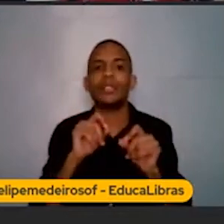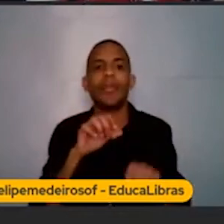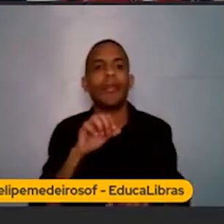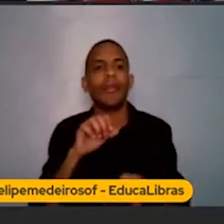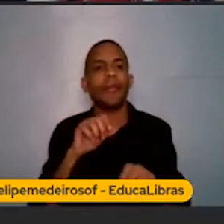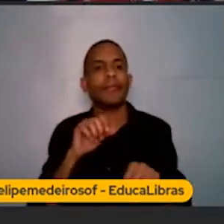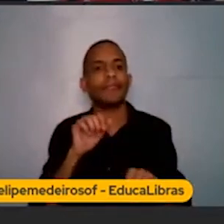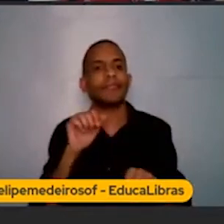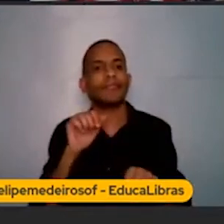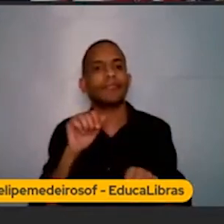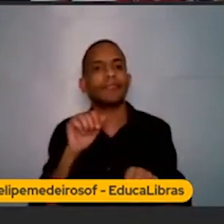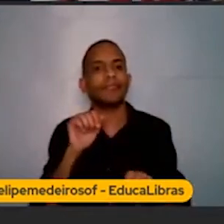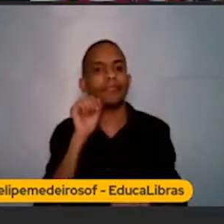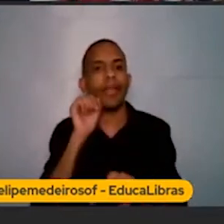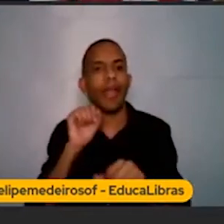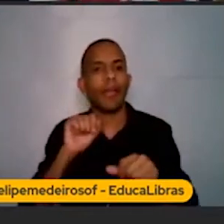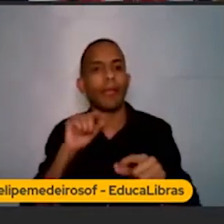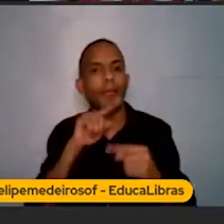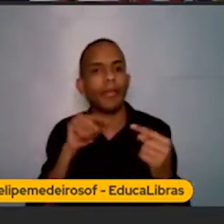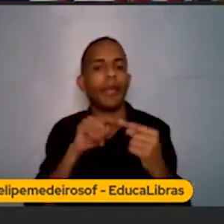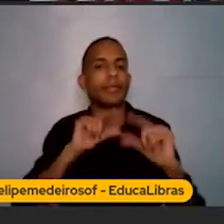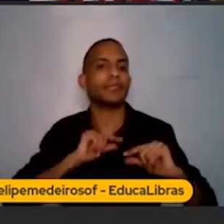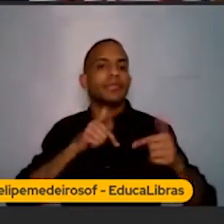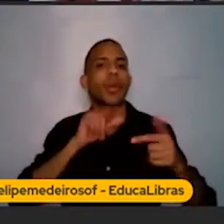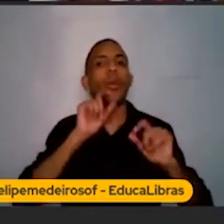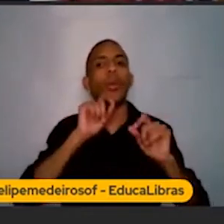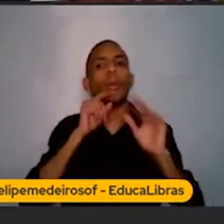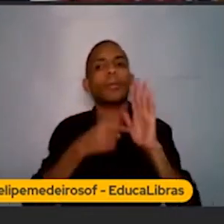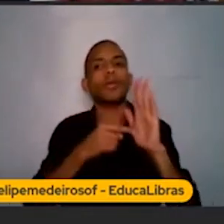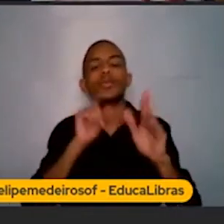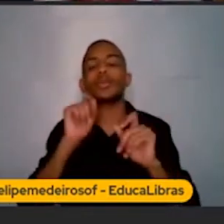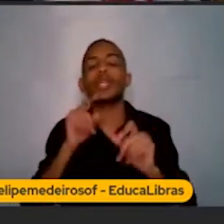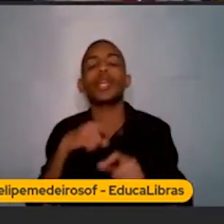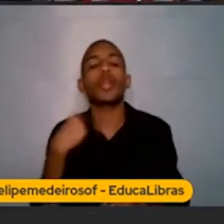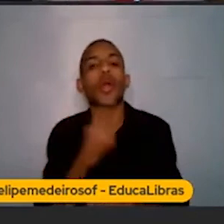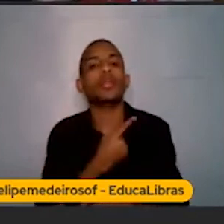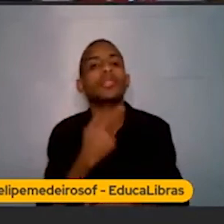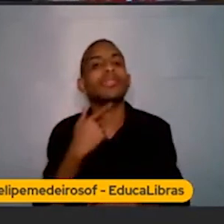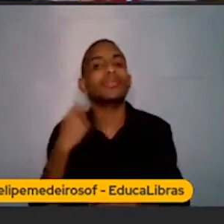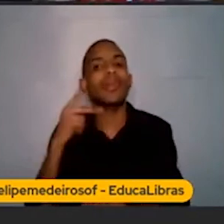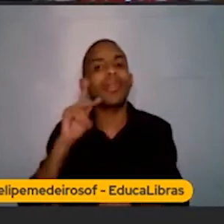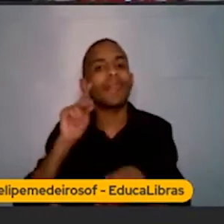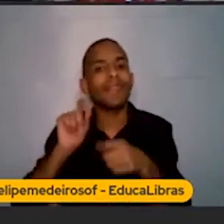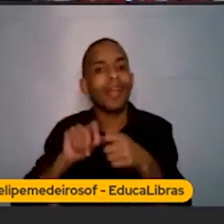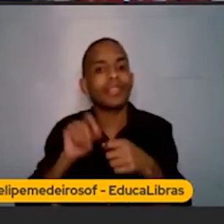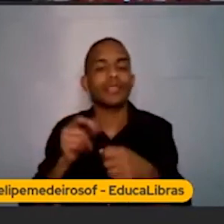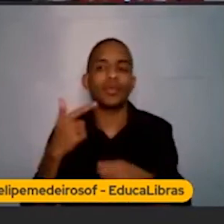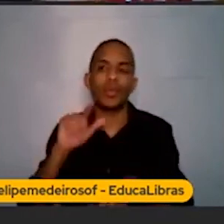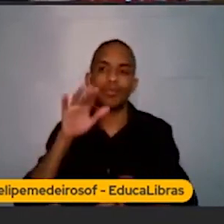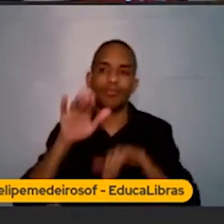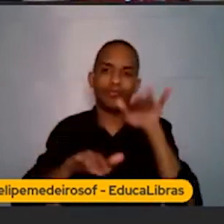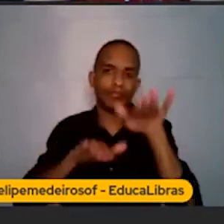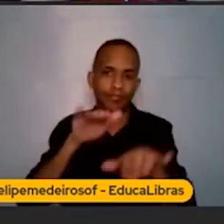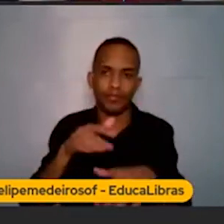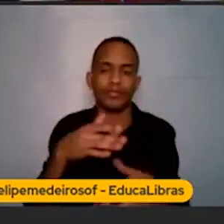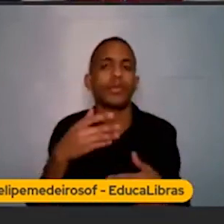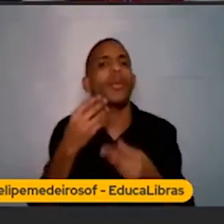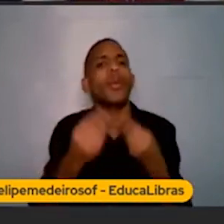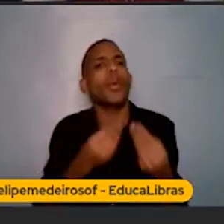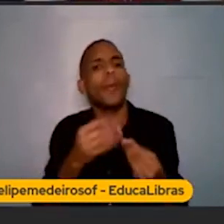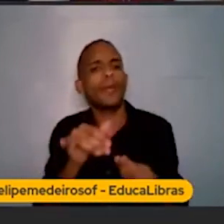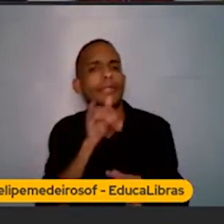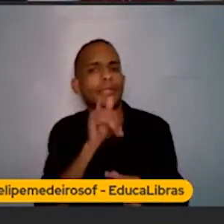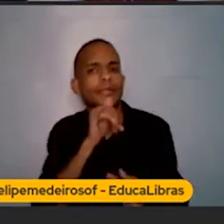ações. Então, ela indica ao usuário o que desejamos que ele faça, ou seja, o próximo passo. Quais são os